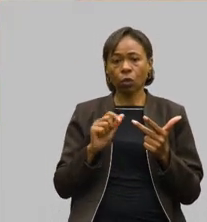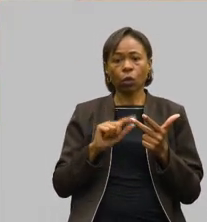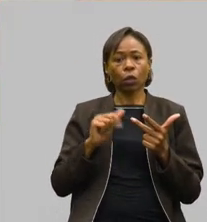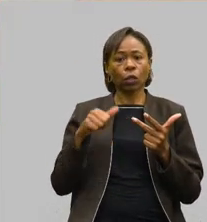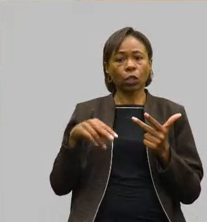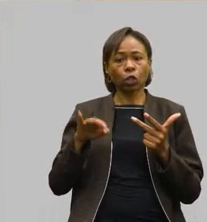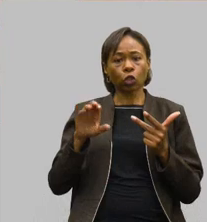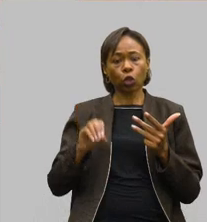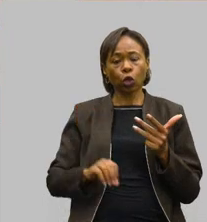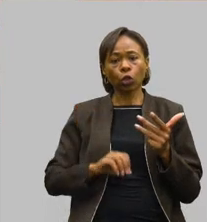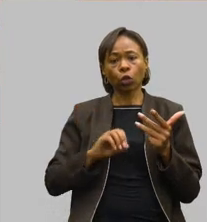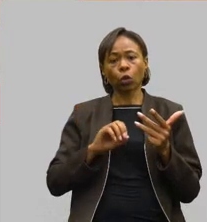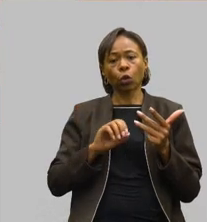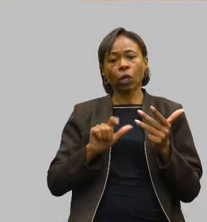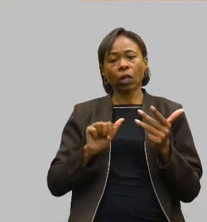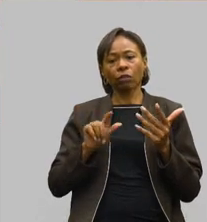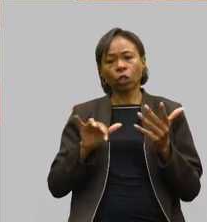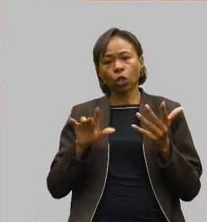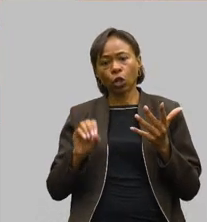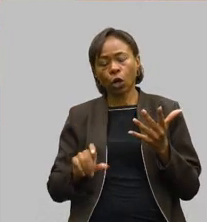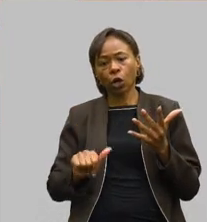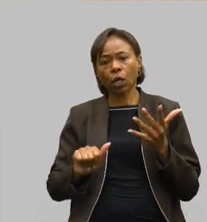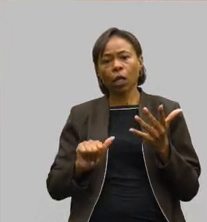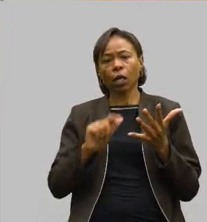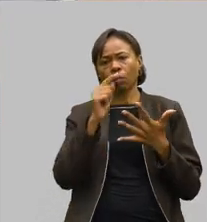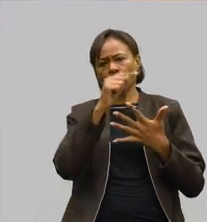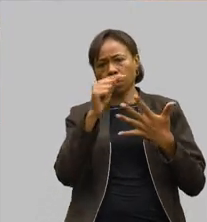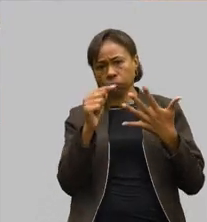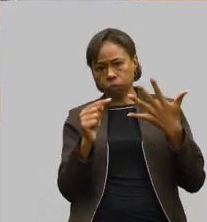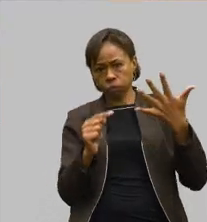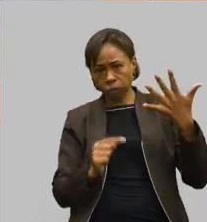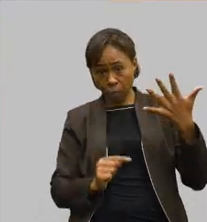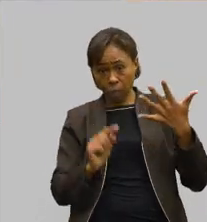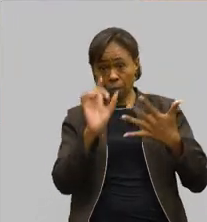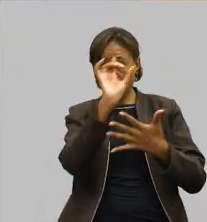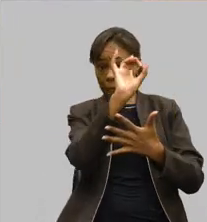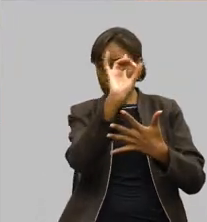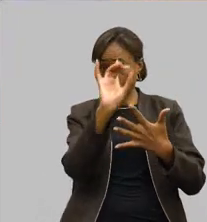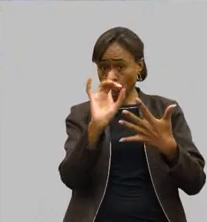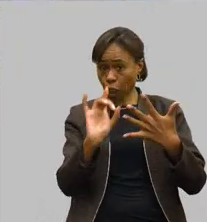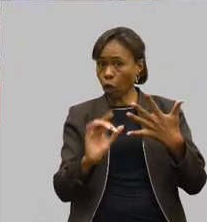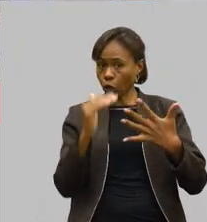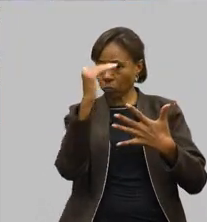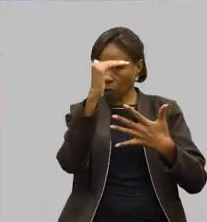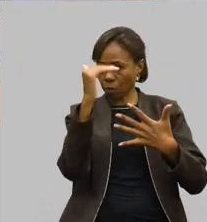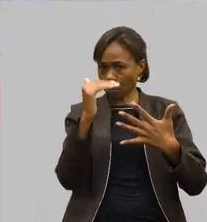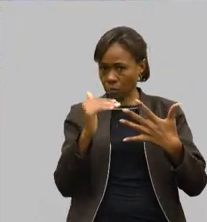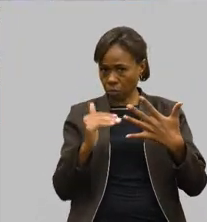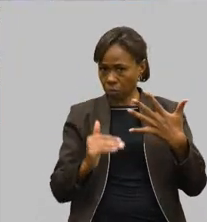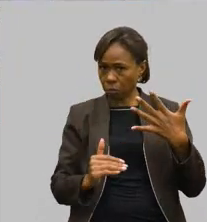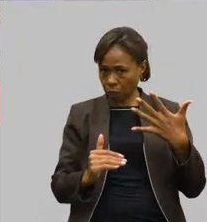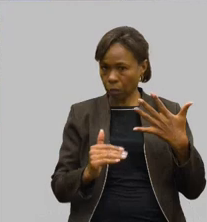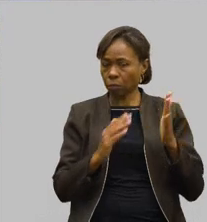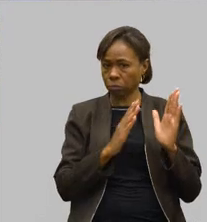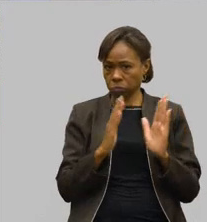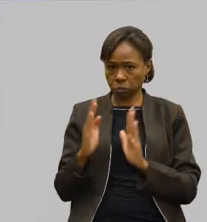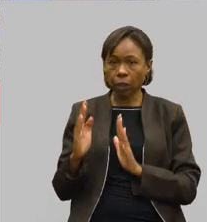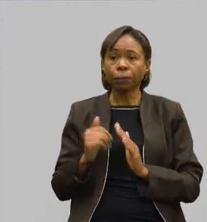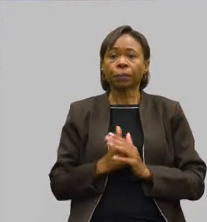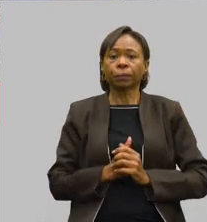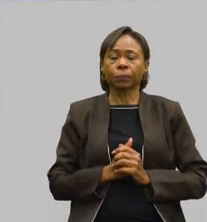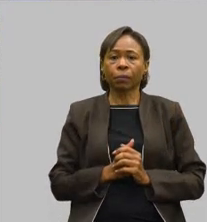Teixeira, Zé Laviola, Naera Rocha e Maria Clara Marra. Obviamente, eram aqueles que se encontraram aqui no